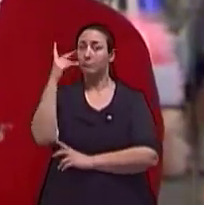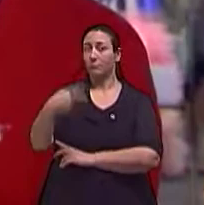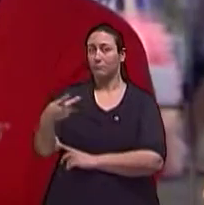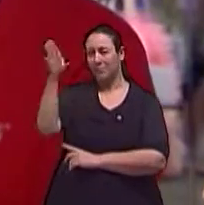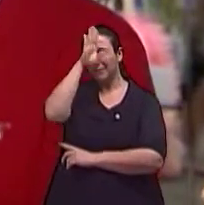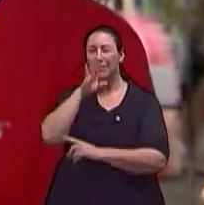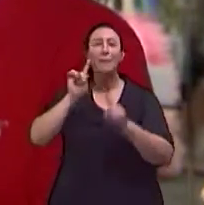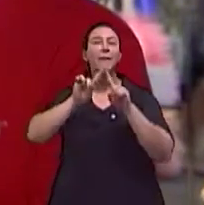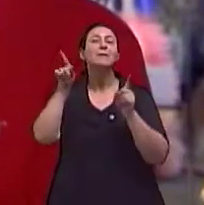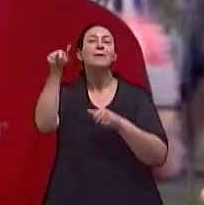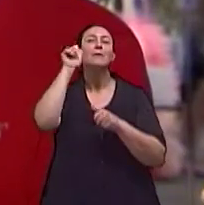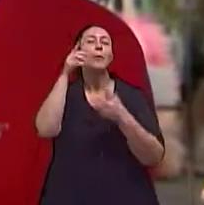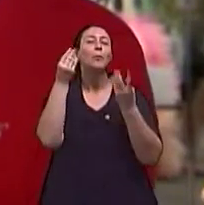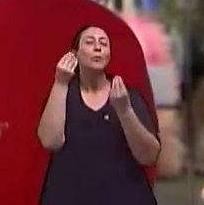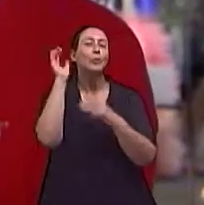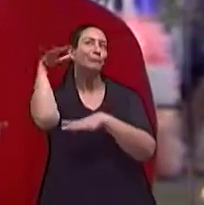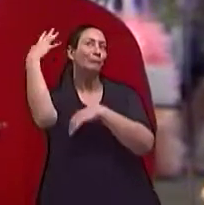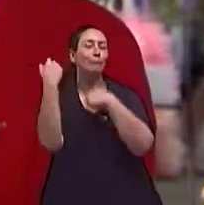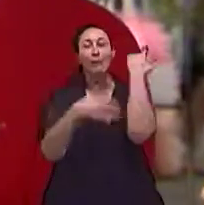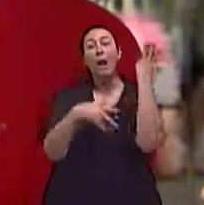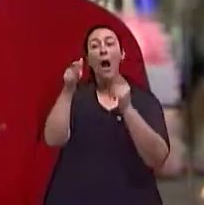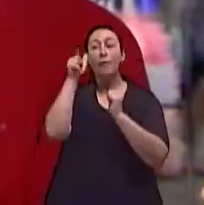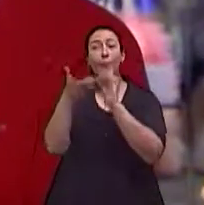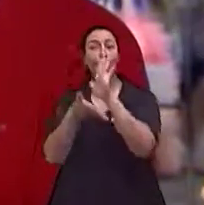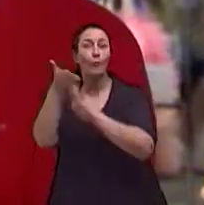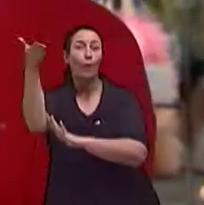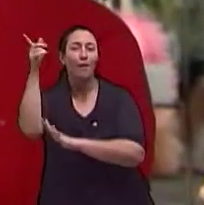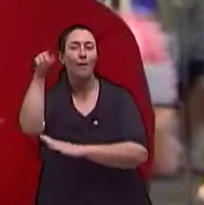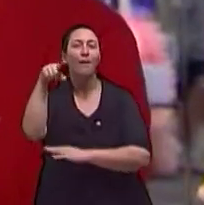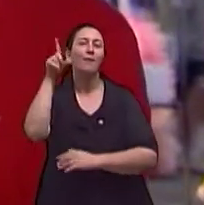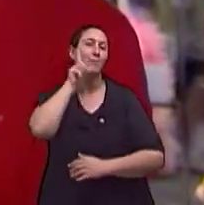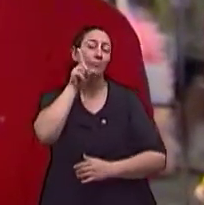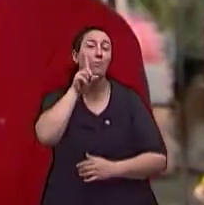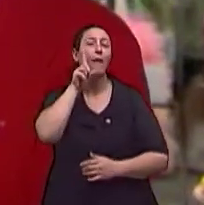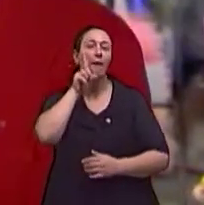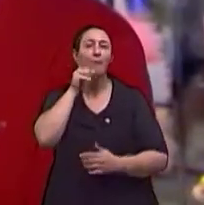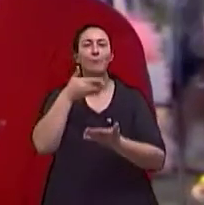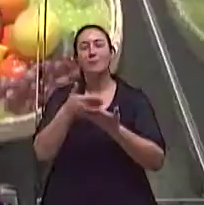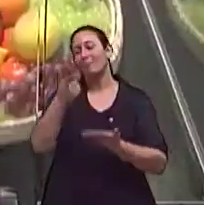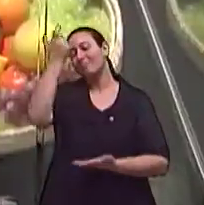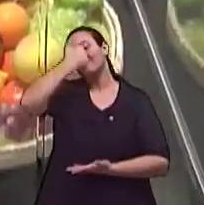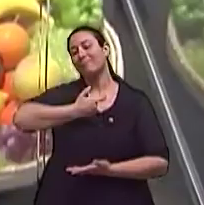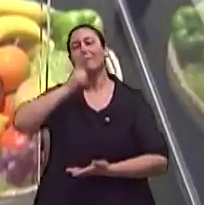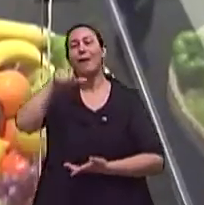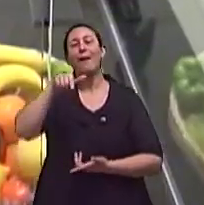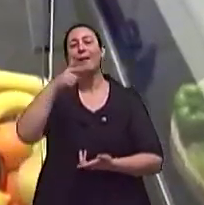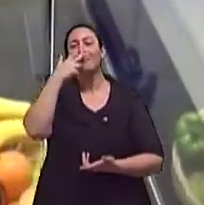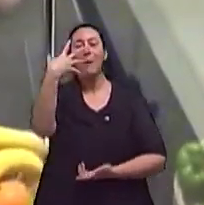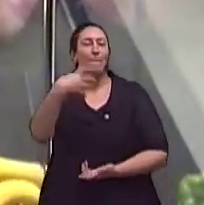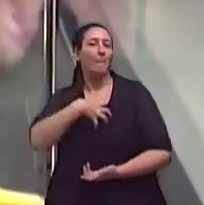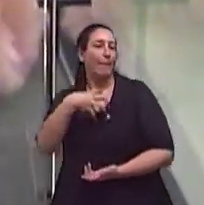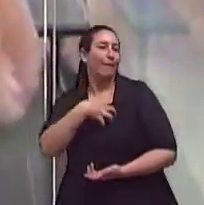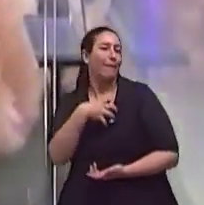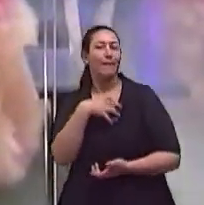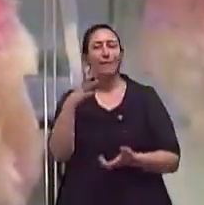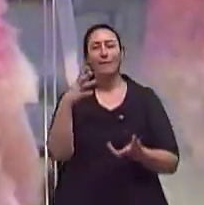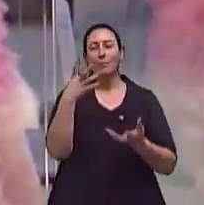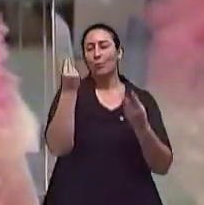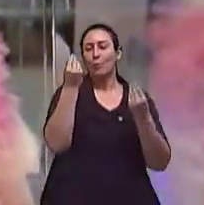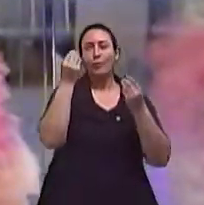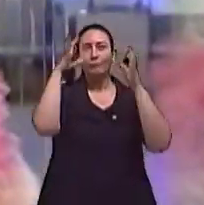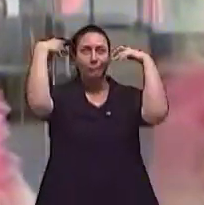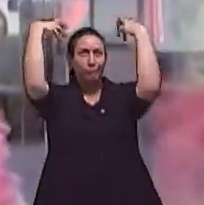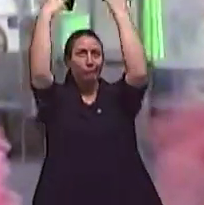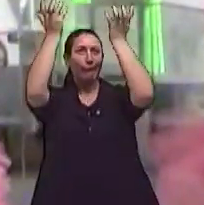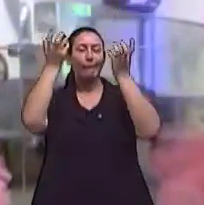alegórico, né? Quando ela foi para Hollywood e começou a representar aquele estereótipo da baiana mais entrosada, cheia de frutas e